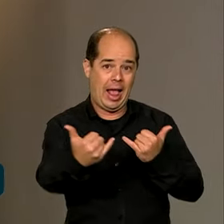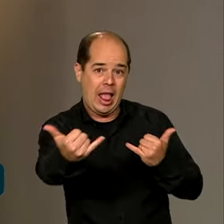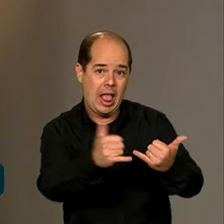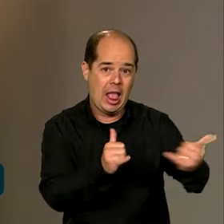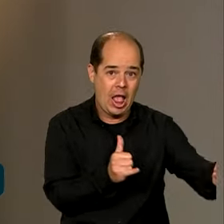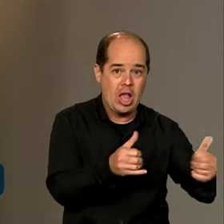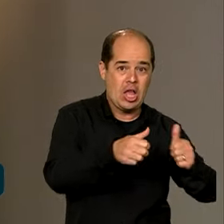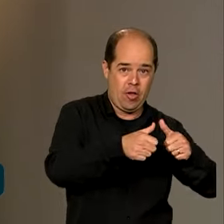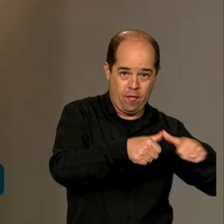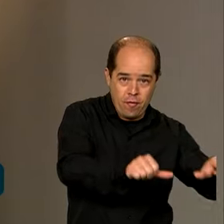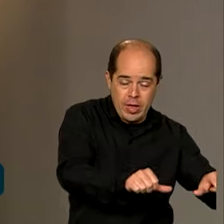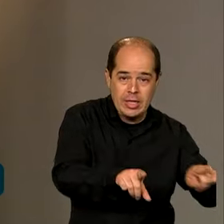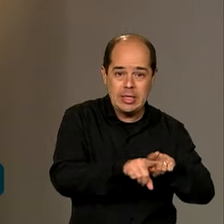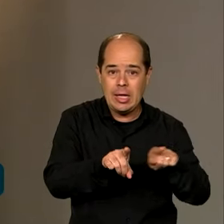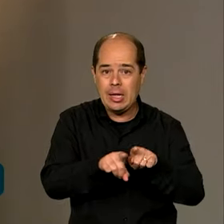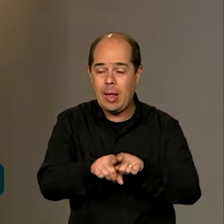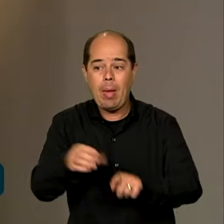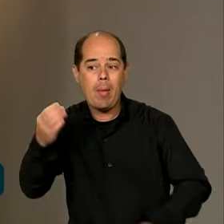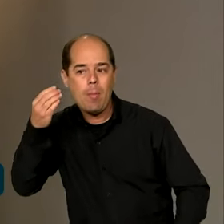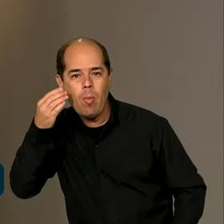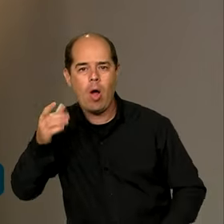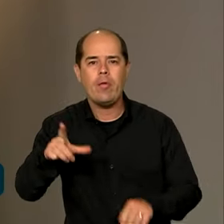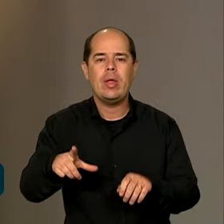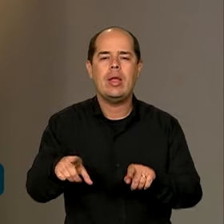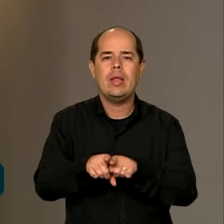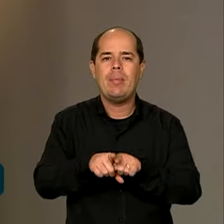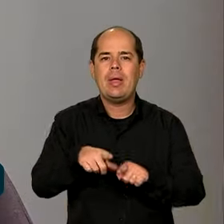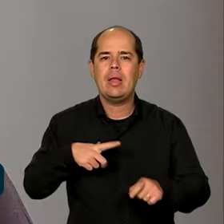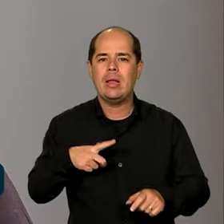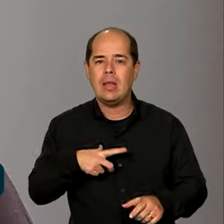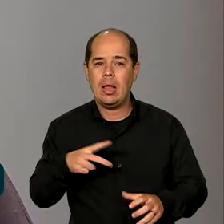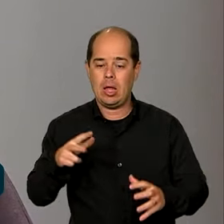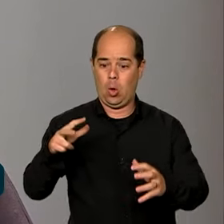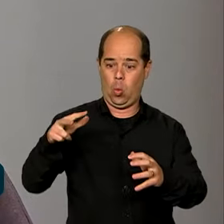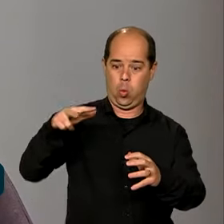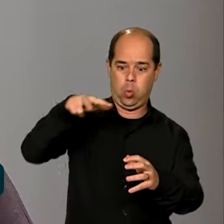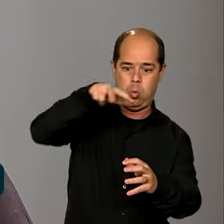da integração com o satélite geoestacionário de defesa, não é?